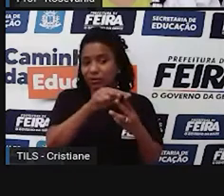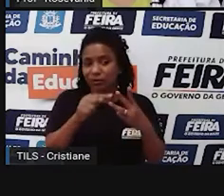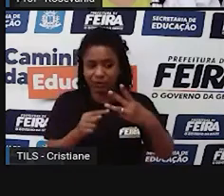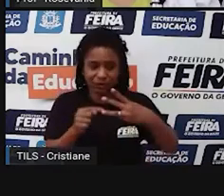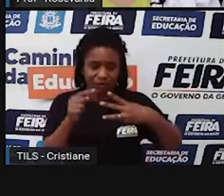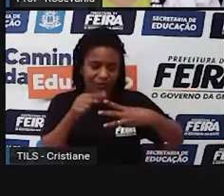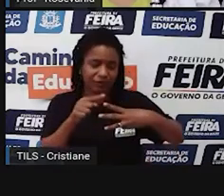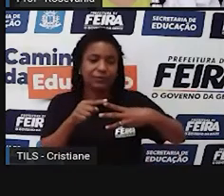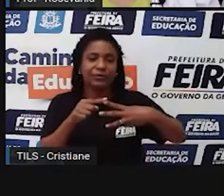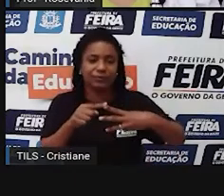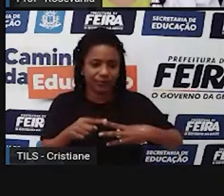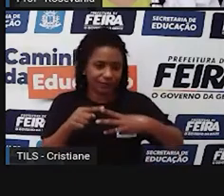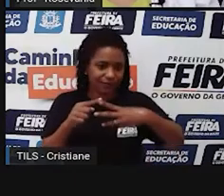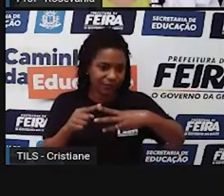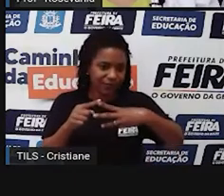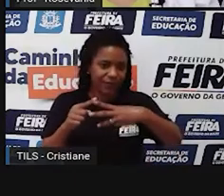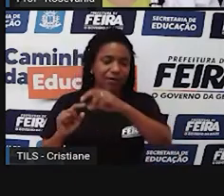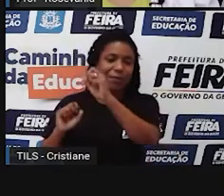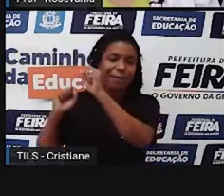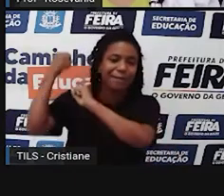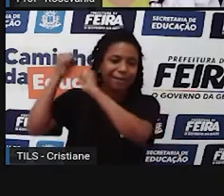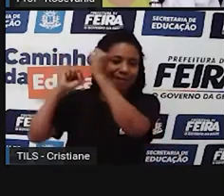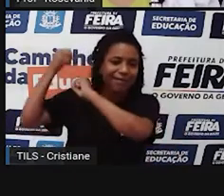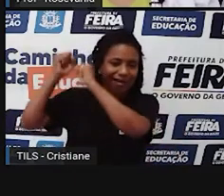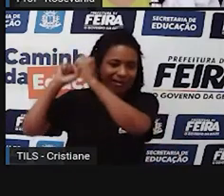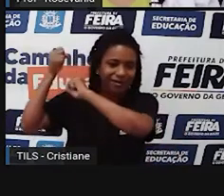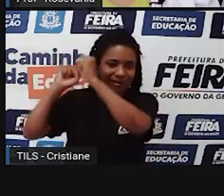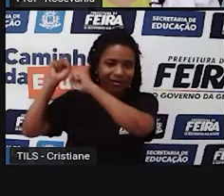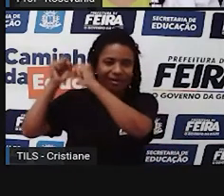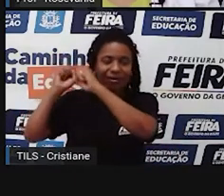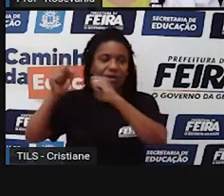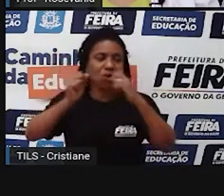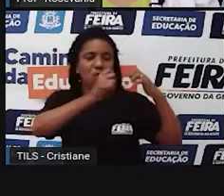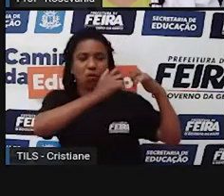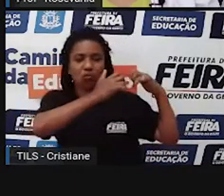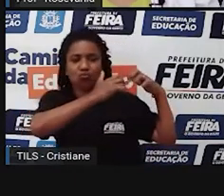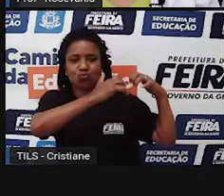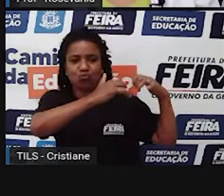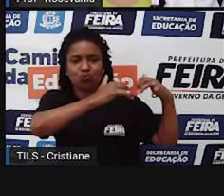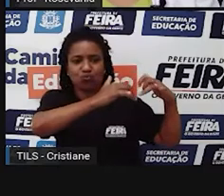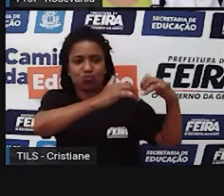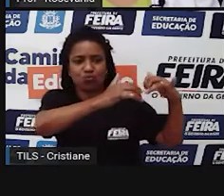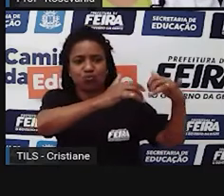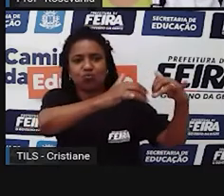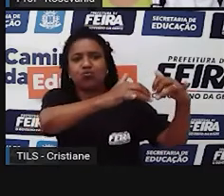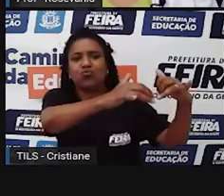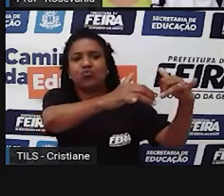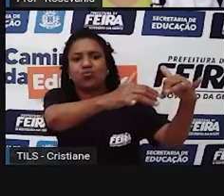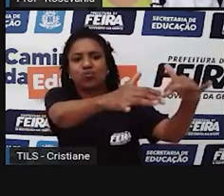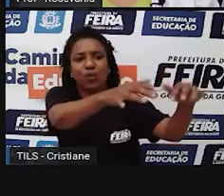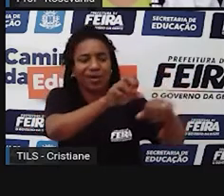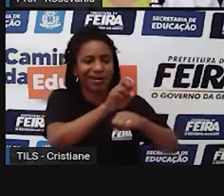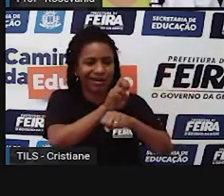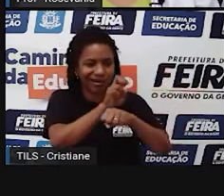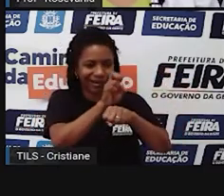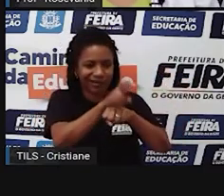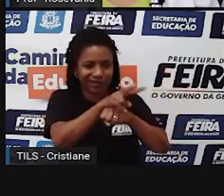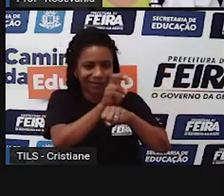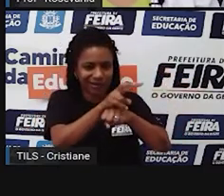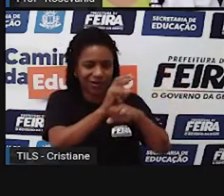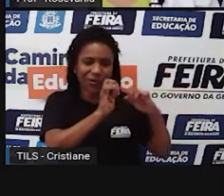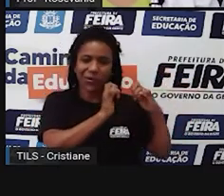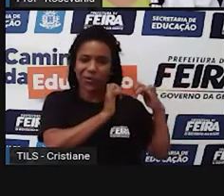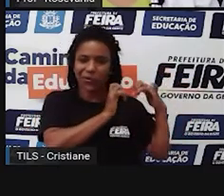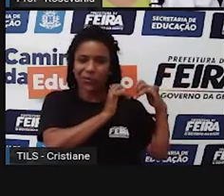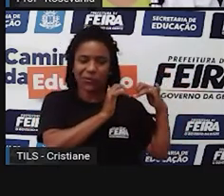Uma feita, né? Por tratores, que vocês veem que provoca impacto, mas é numa quantidade menor,